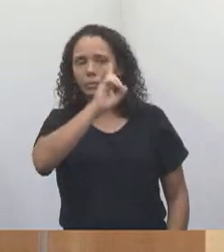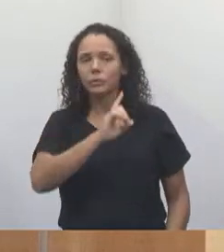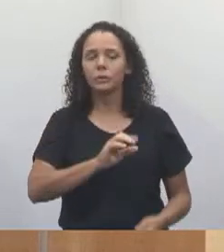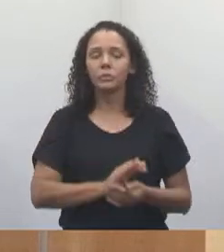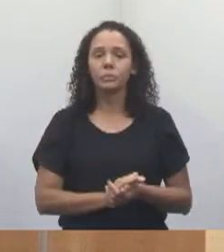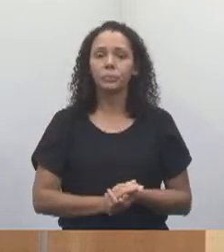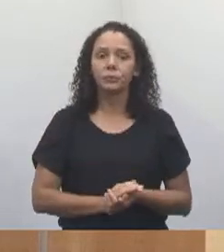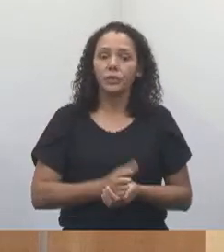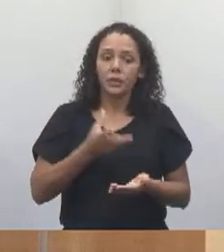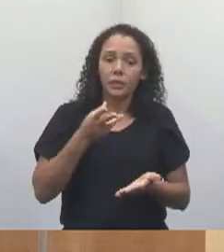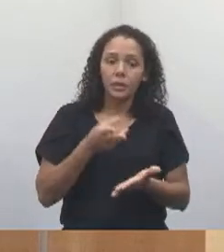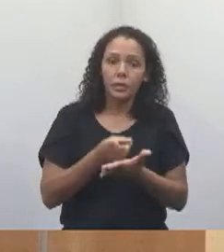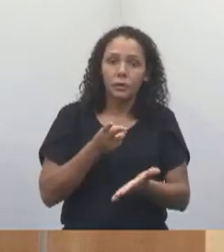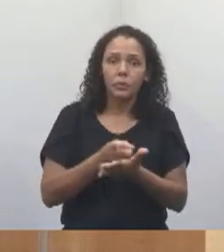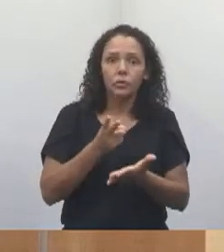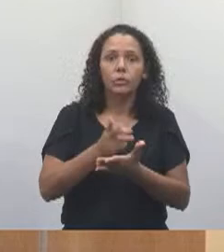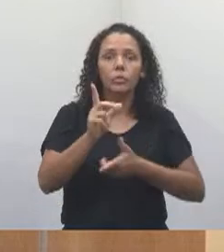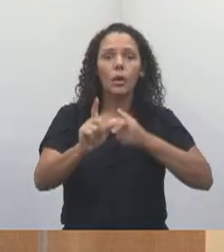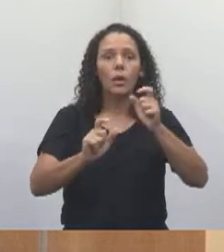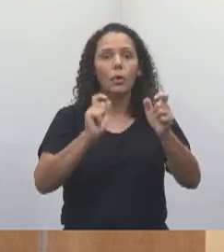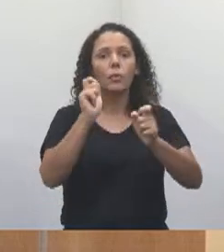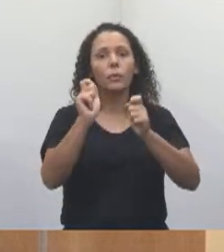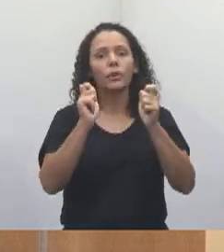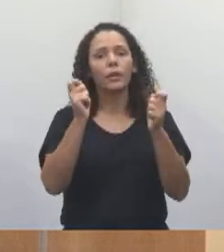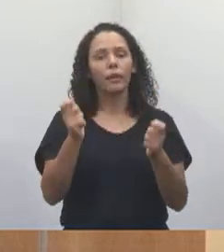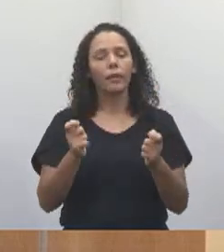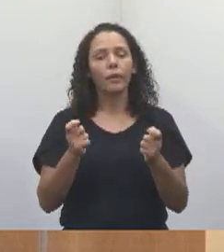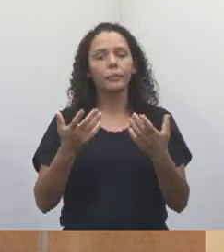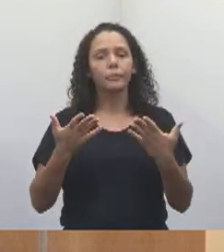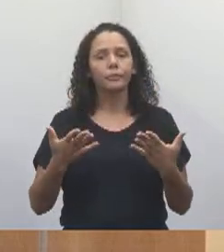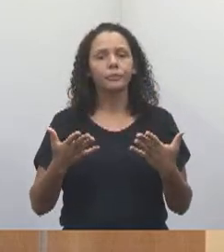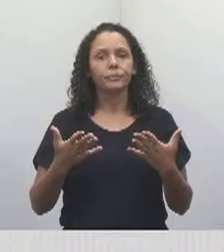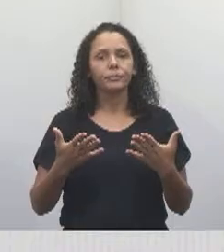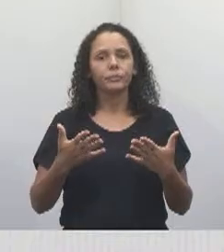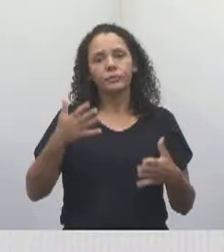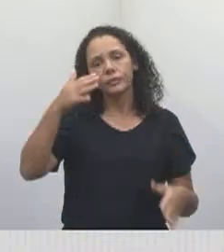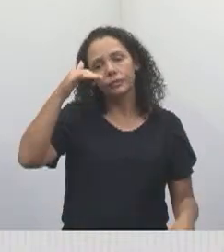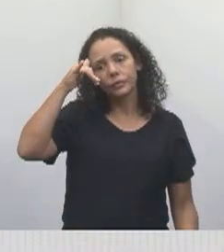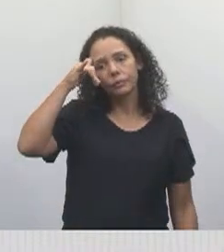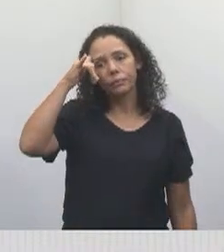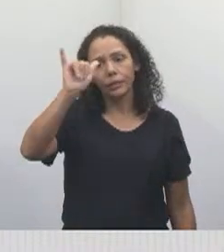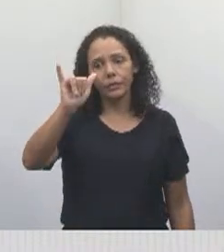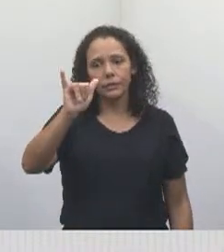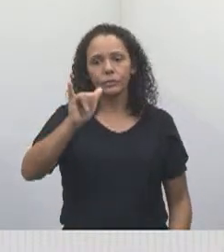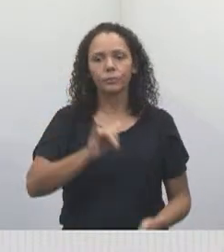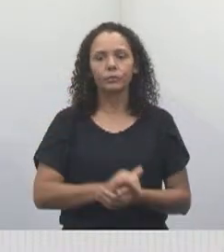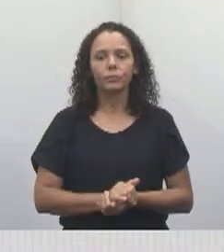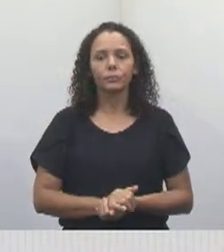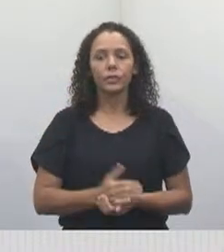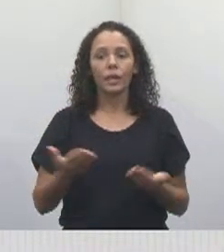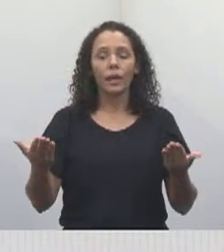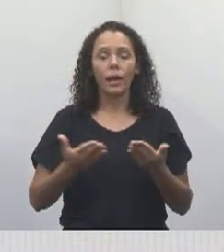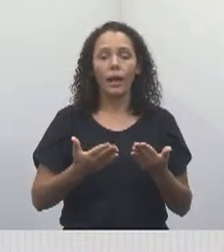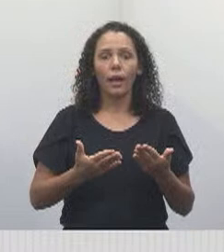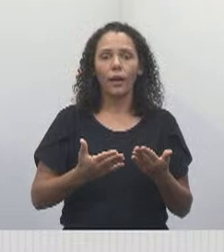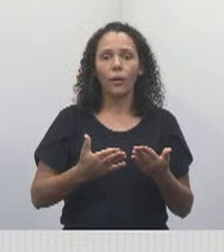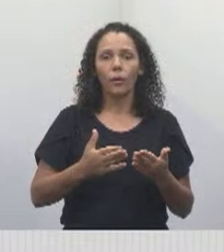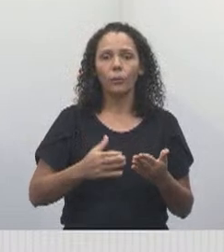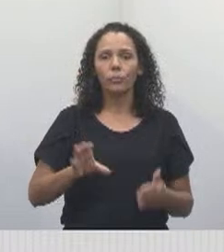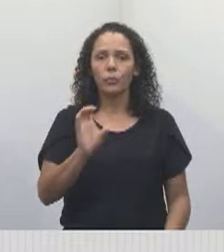questão ainda continua no que diz respeito à prevenção. Agora nós estamos no outubro rosa,